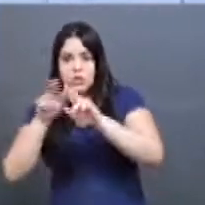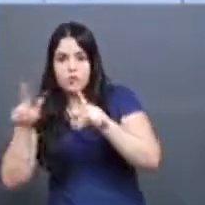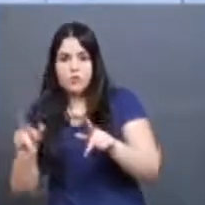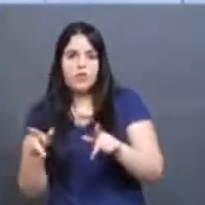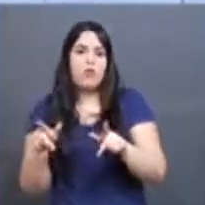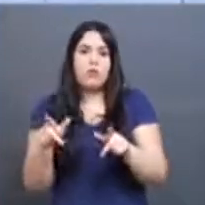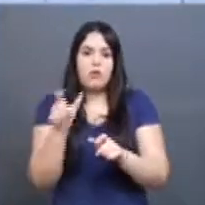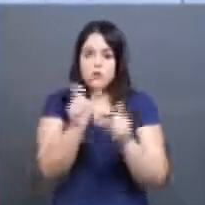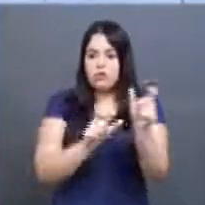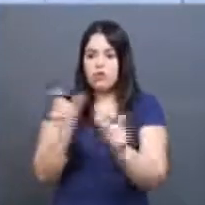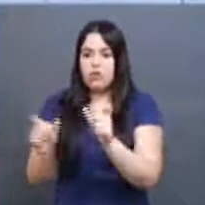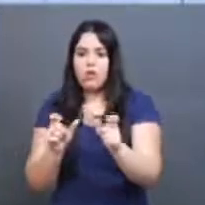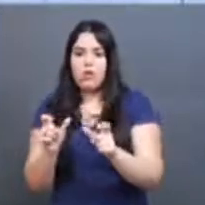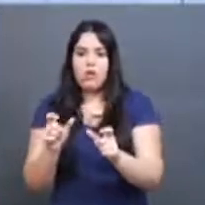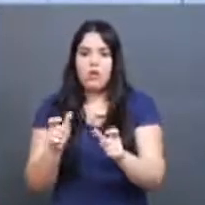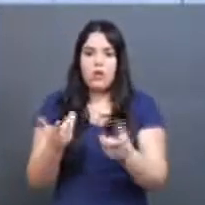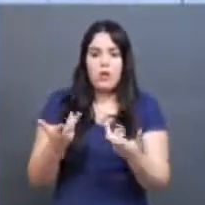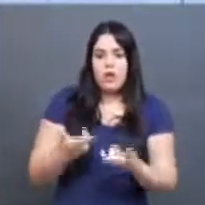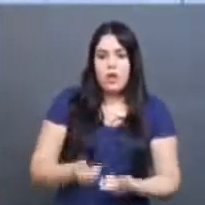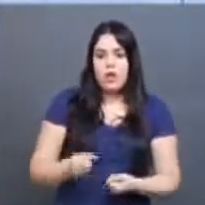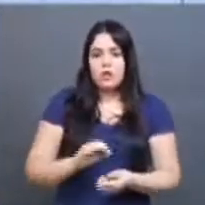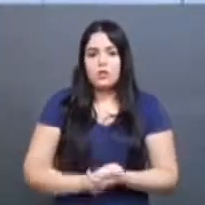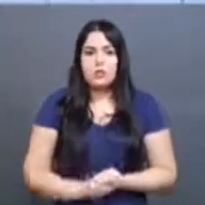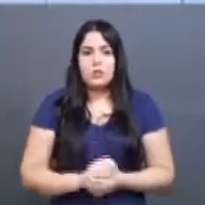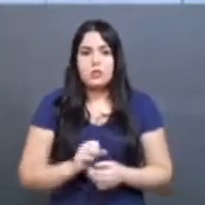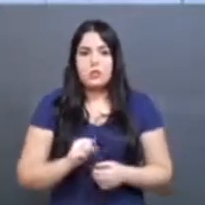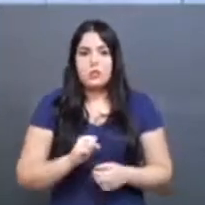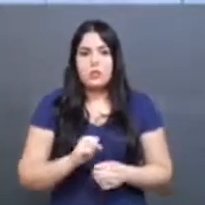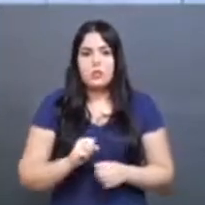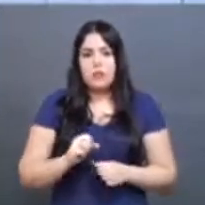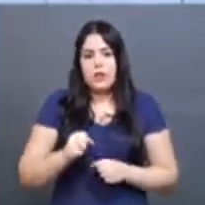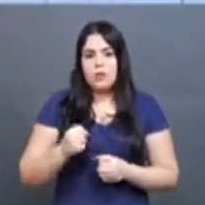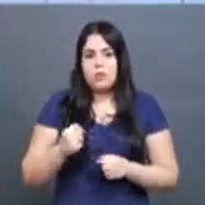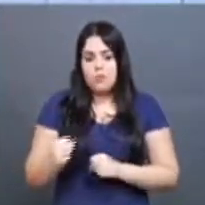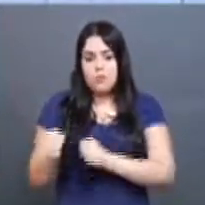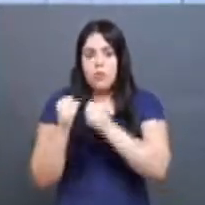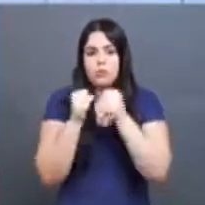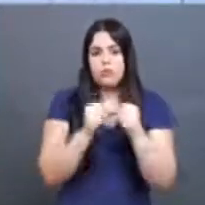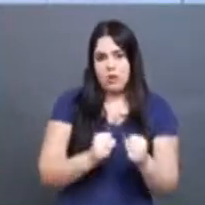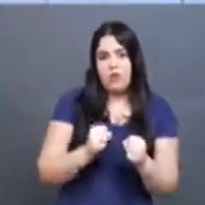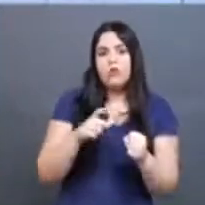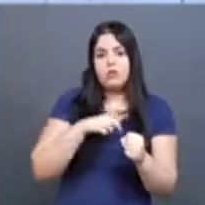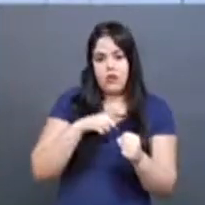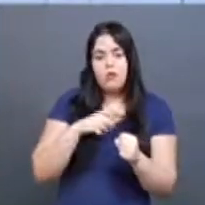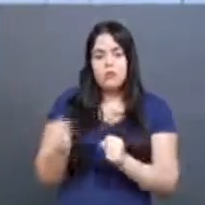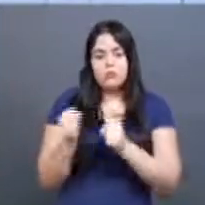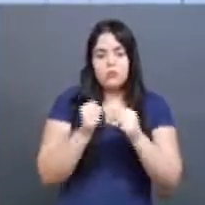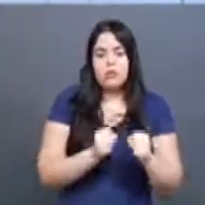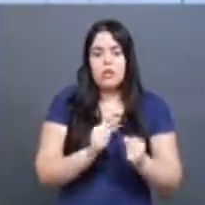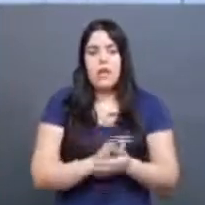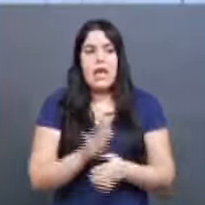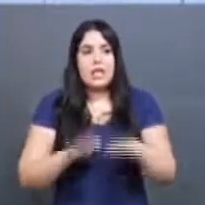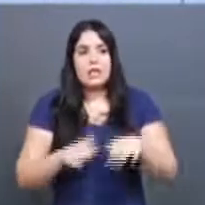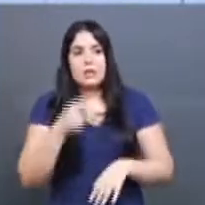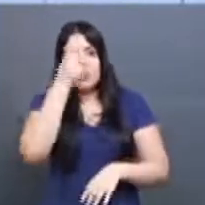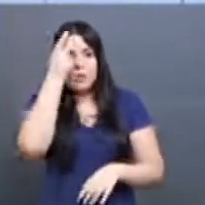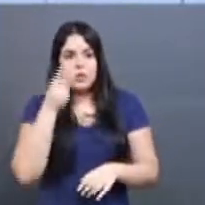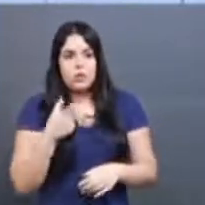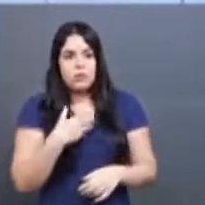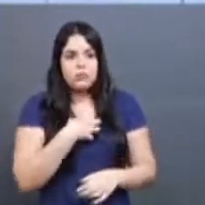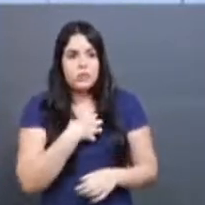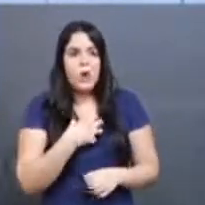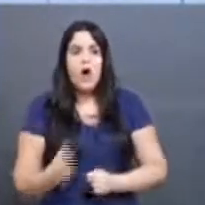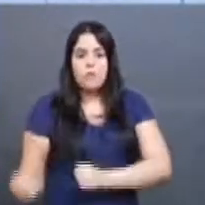qualidades, assim. Pessoas envolvem um jogo de poder, vamos dizer assim. Então, tem uma pessoa que se sente mais poderosa